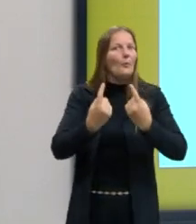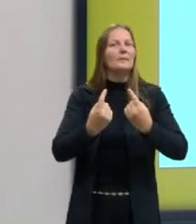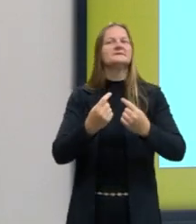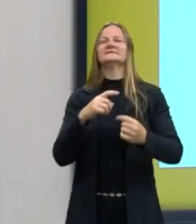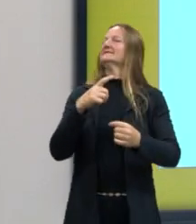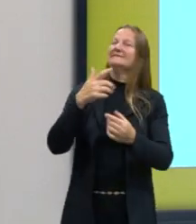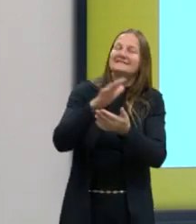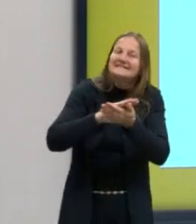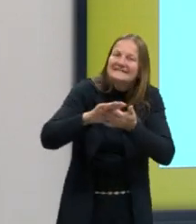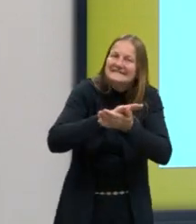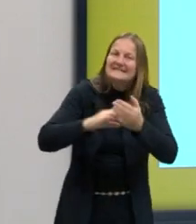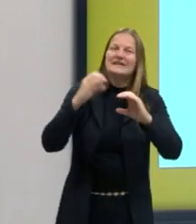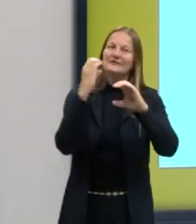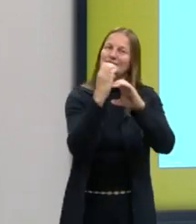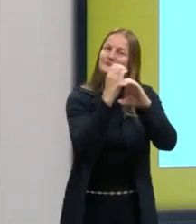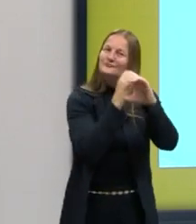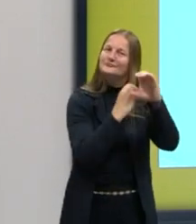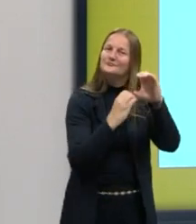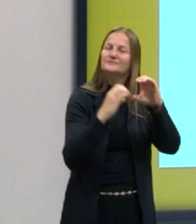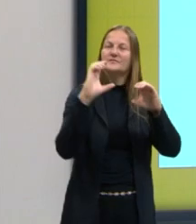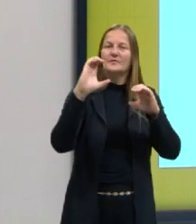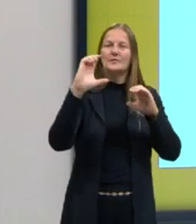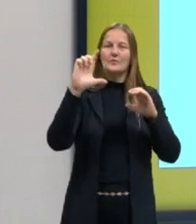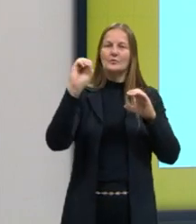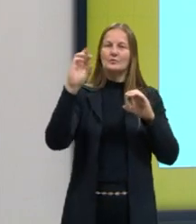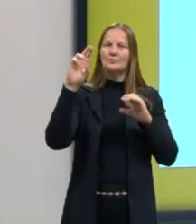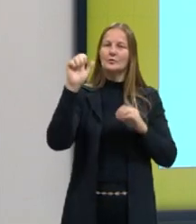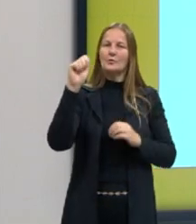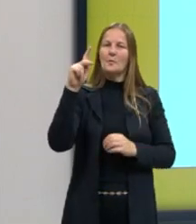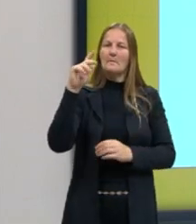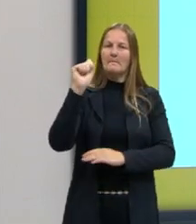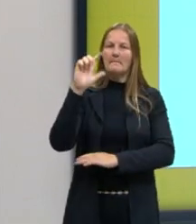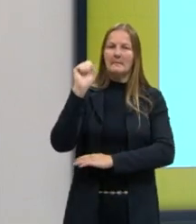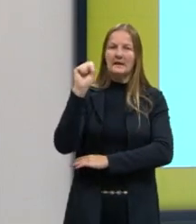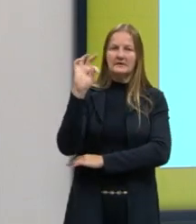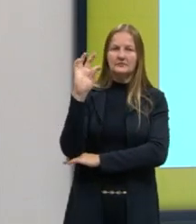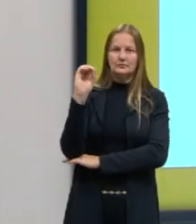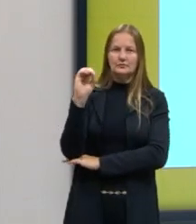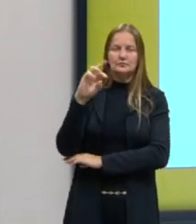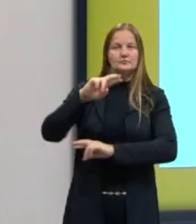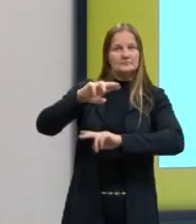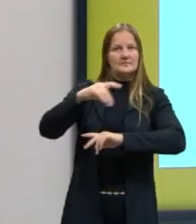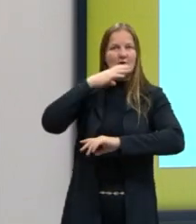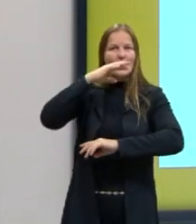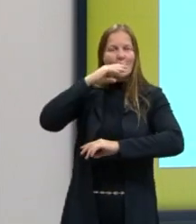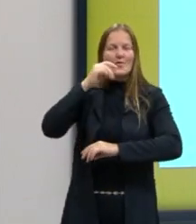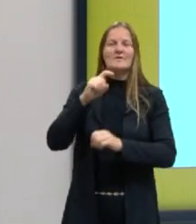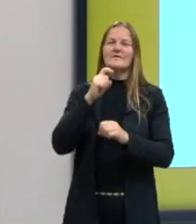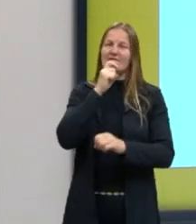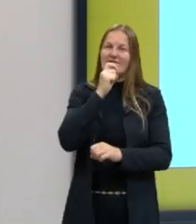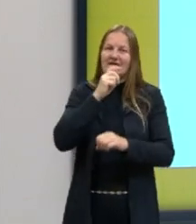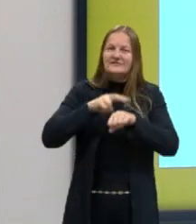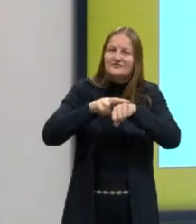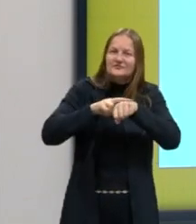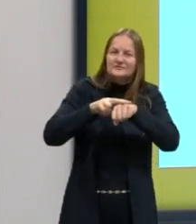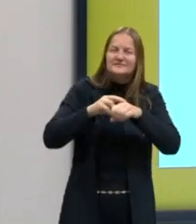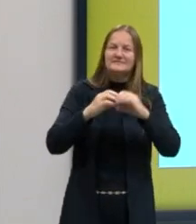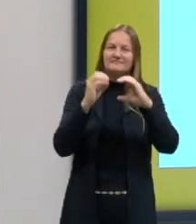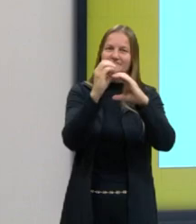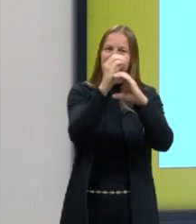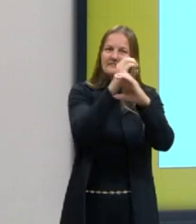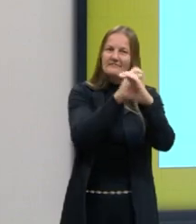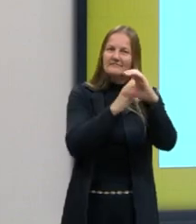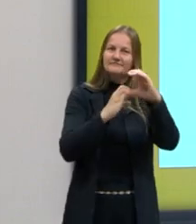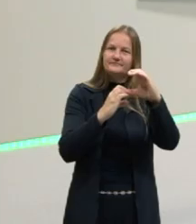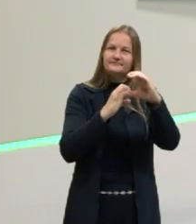Tem cloroplasto, mas ali ela vai ter outras substâncias que vão estar inibindo mais a cor verde. Mas ela vai ter o cloroplasto até porque